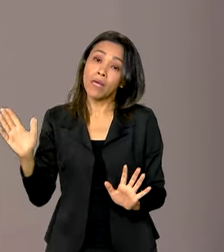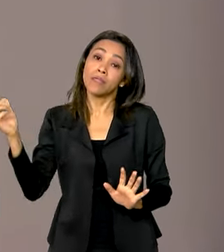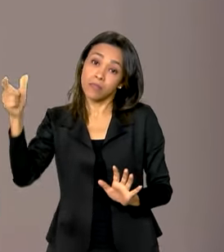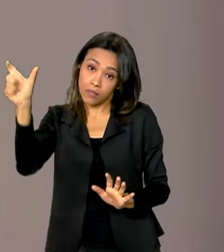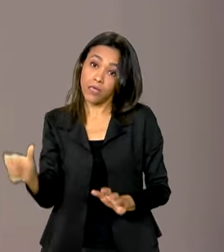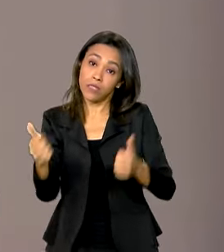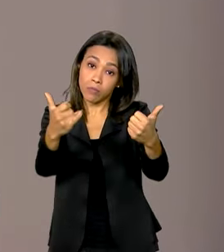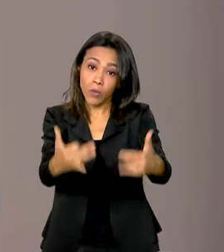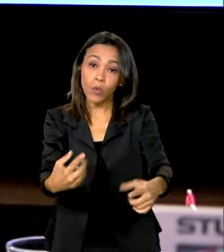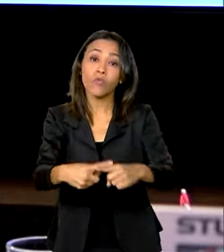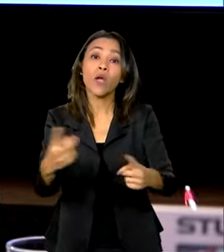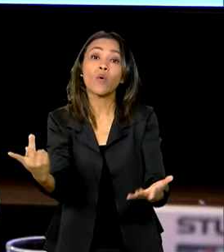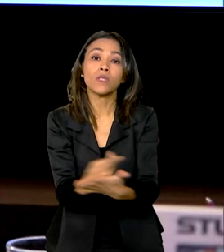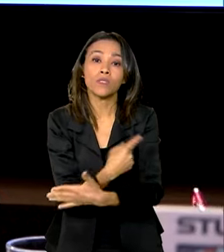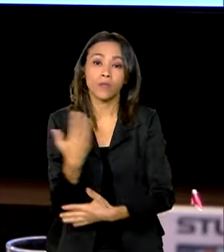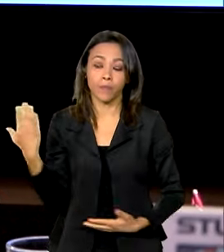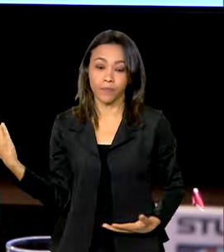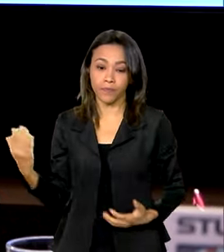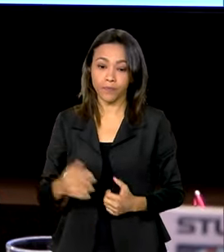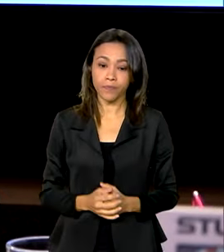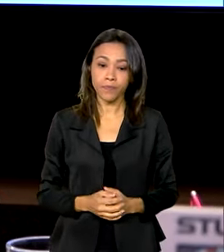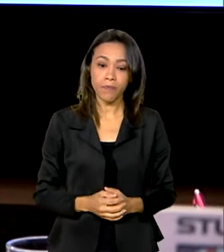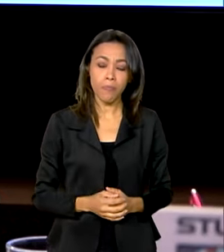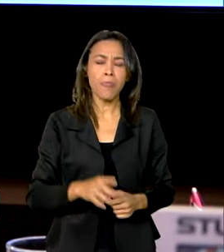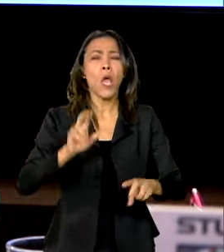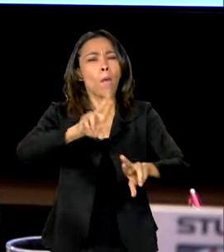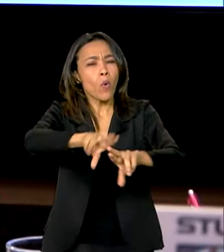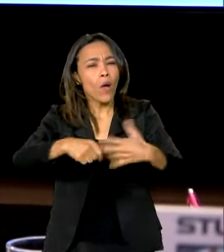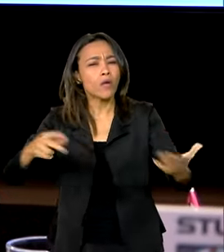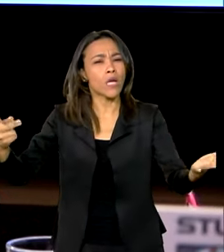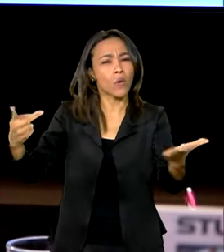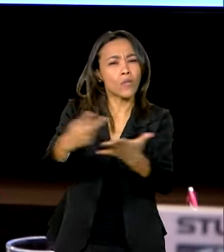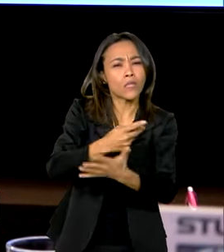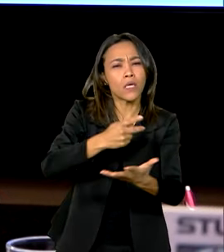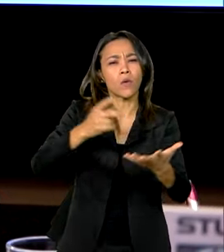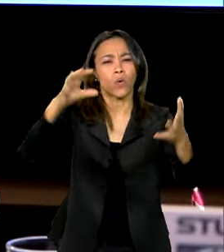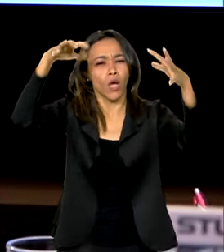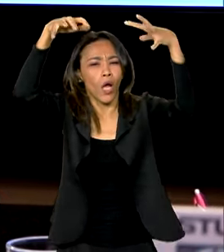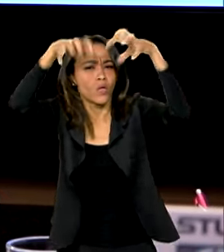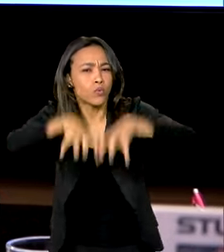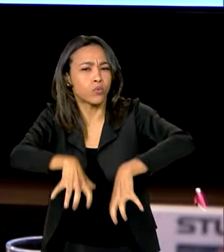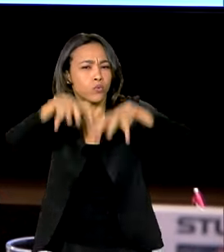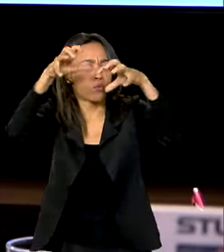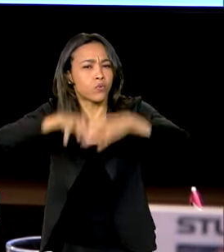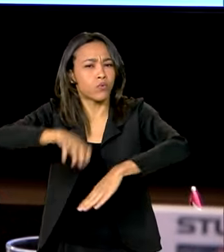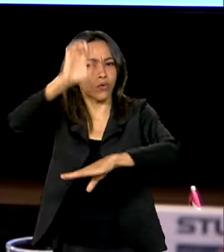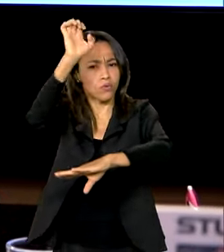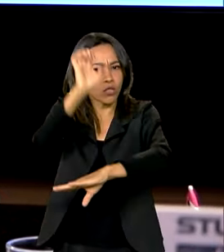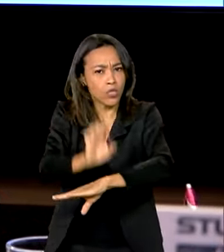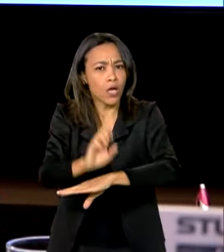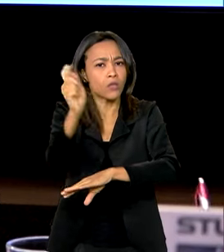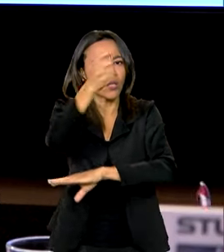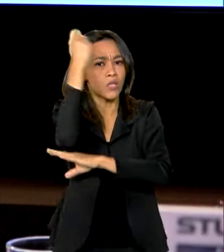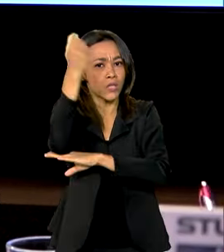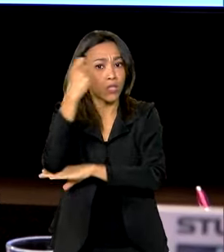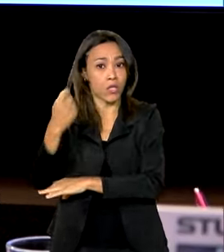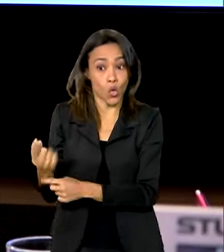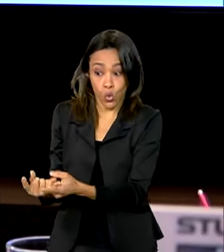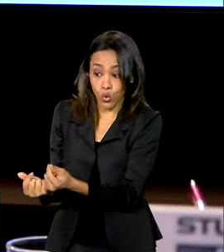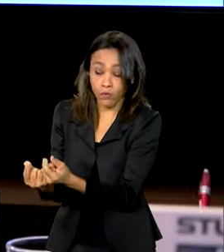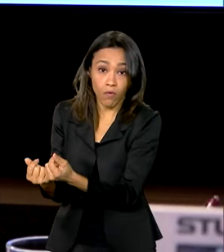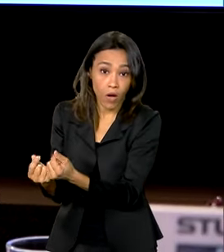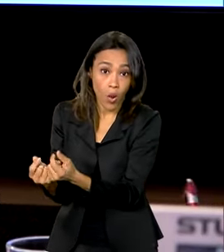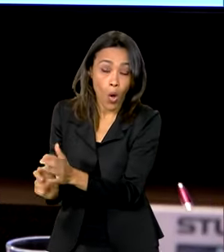aconteceu. Vamos ver. Em função dos desastres climáticos ocorridos no Rio Grande do Sul, teve um momento que os preços dispararam.